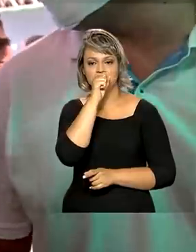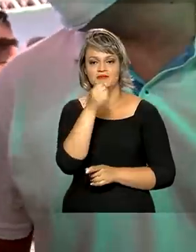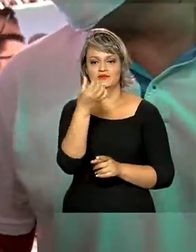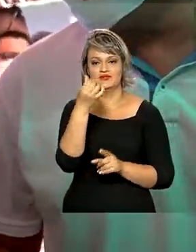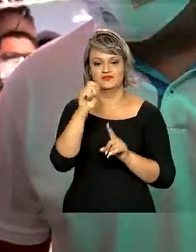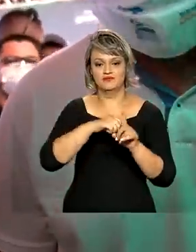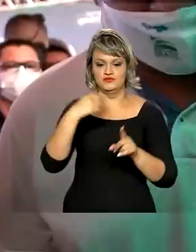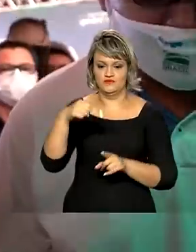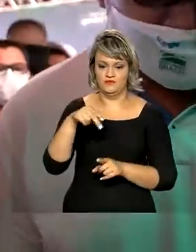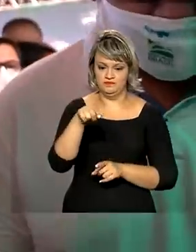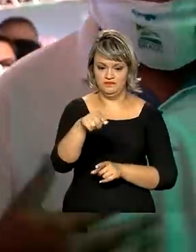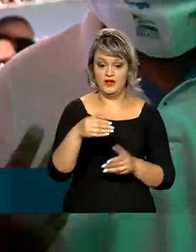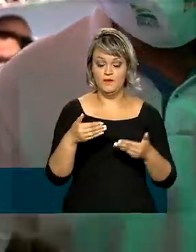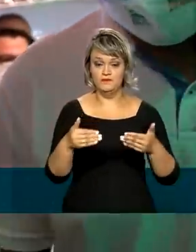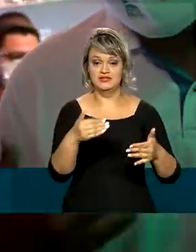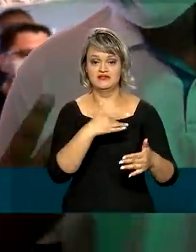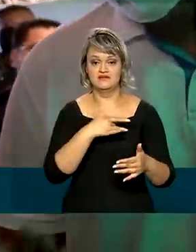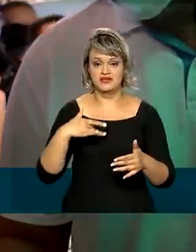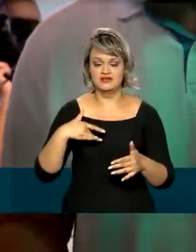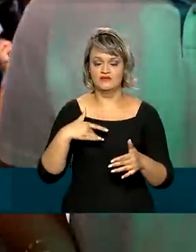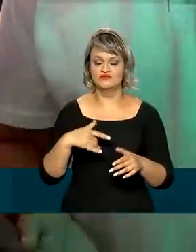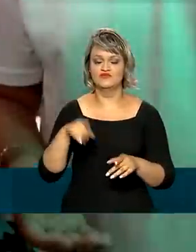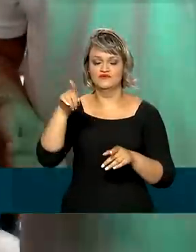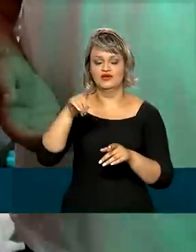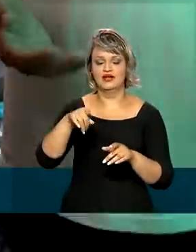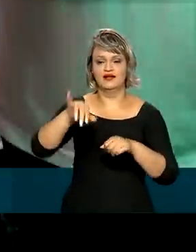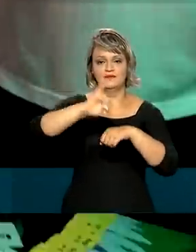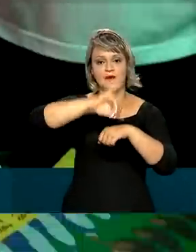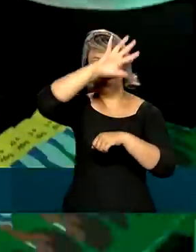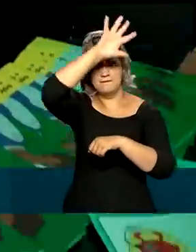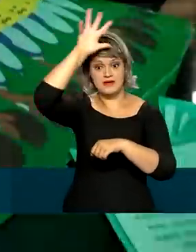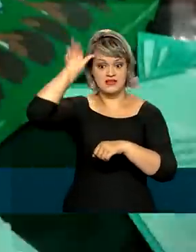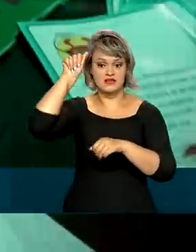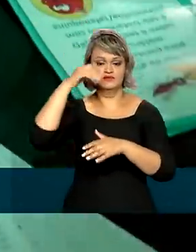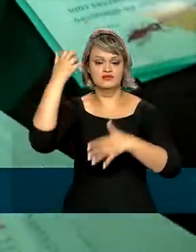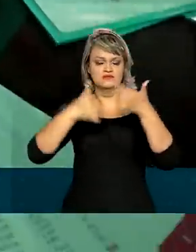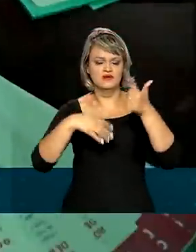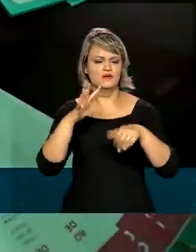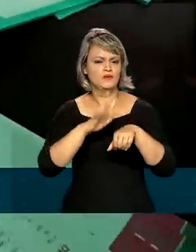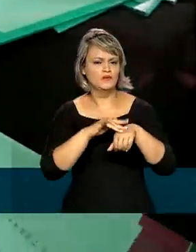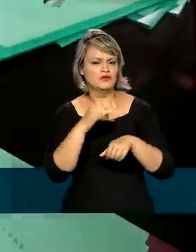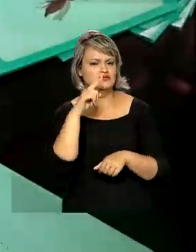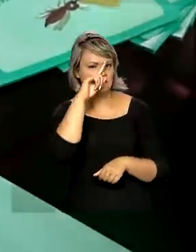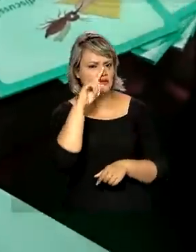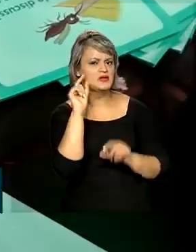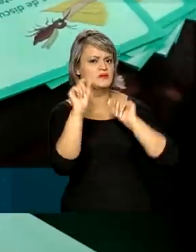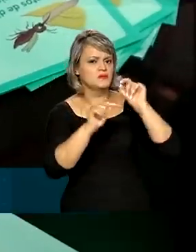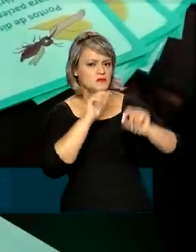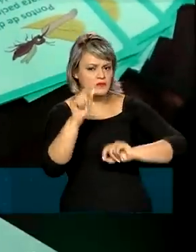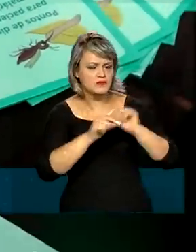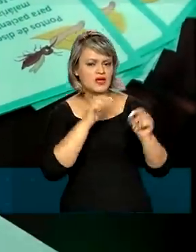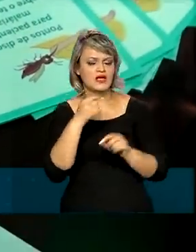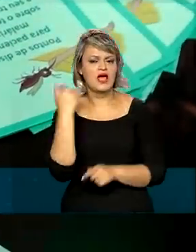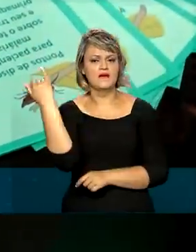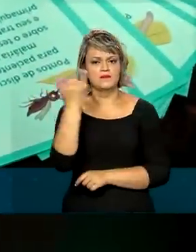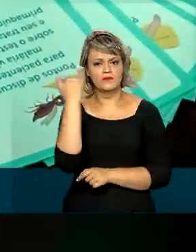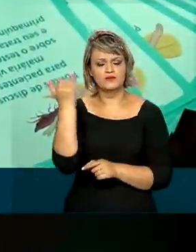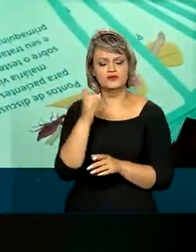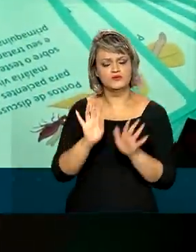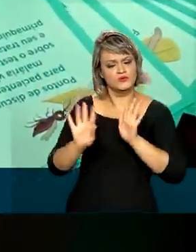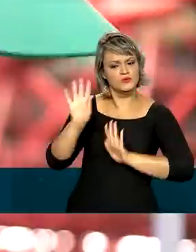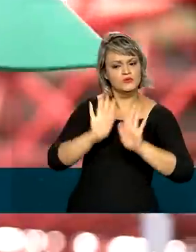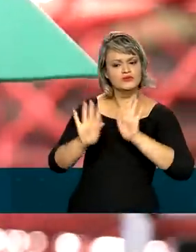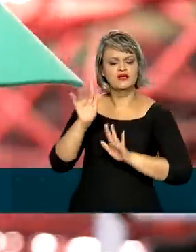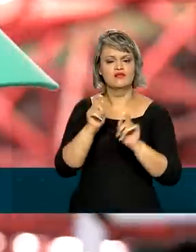Saúde fez um evento em Manaus para sensibilizar a população sobre os perigos da doença e alertar sobre a importância das medidas de